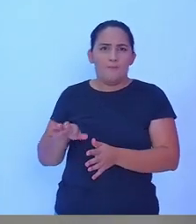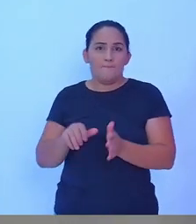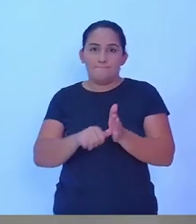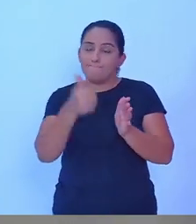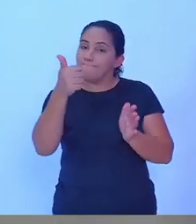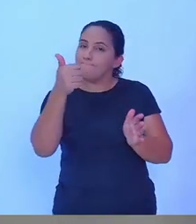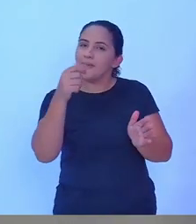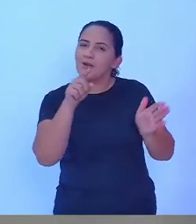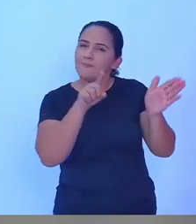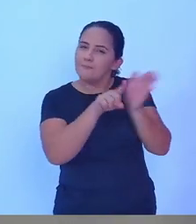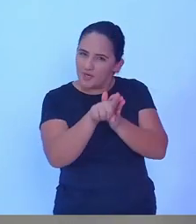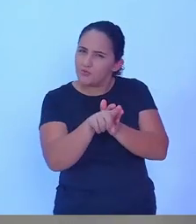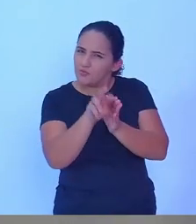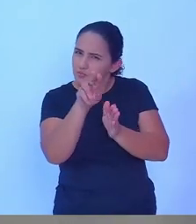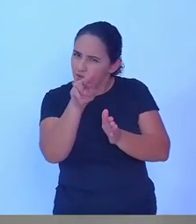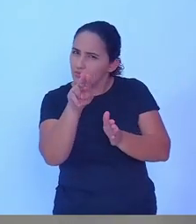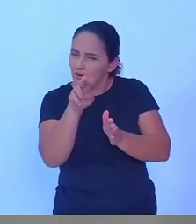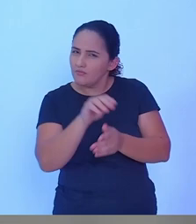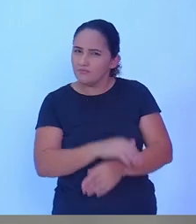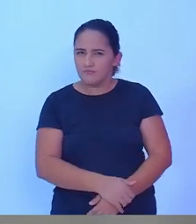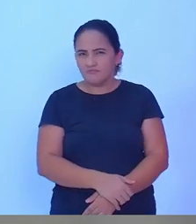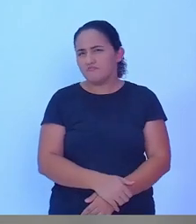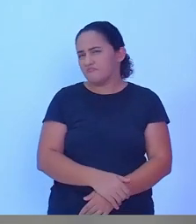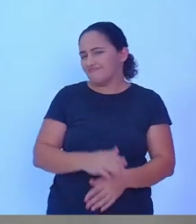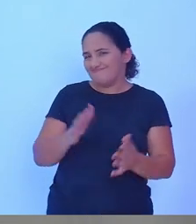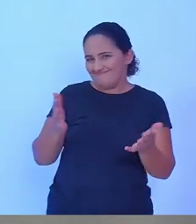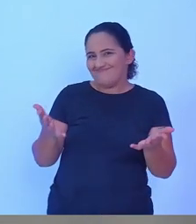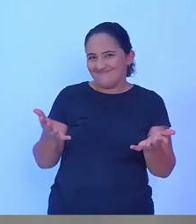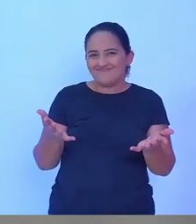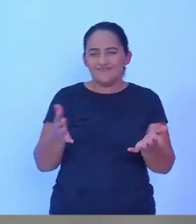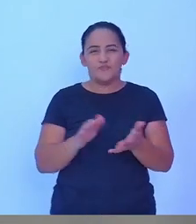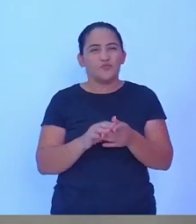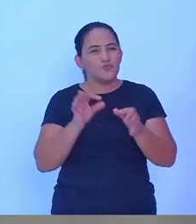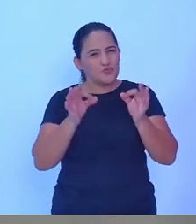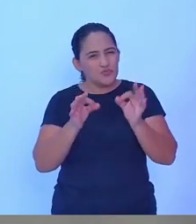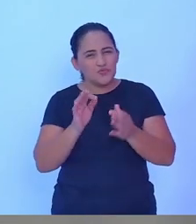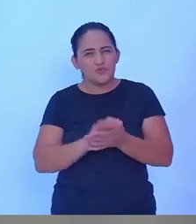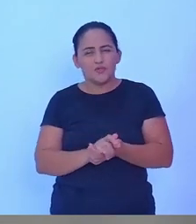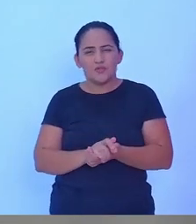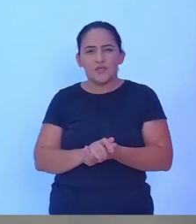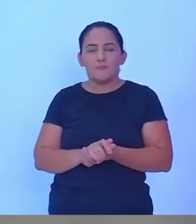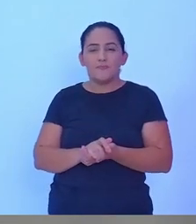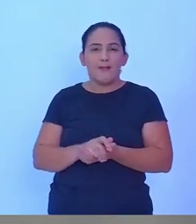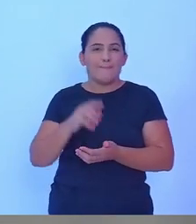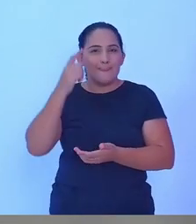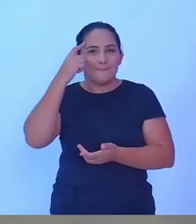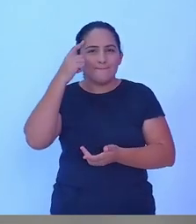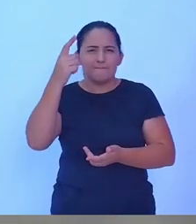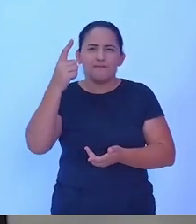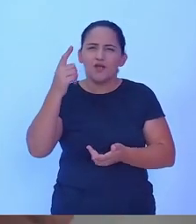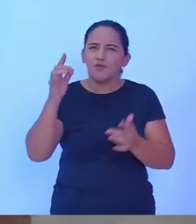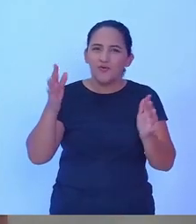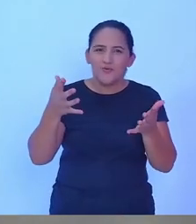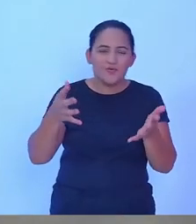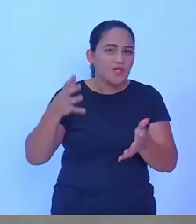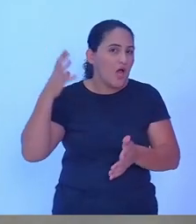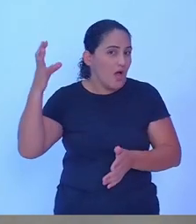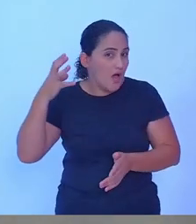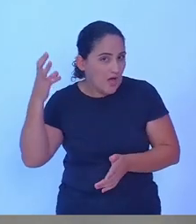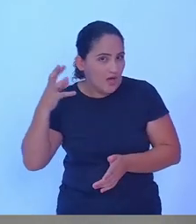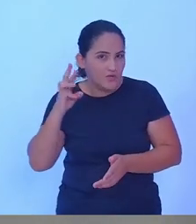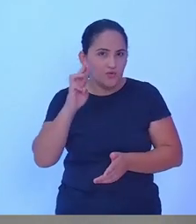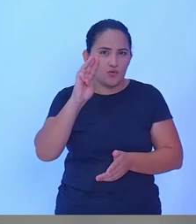cada um. Lembrando que nós estamos sendo acompanhados, acompanhados agora, pela rádio Rolim FM, ao vivo,